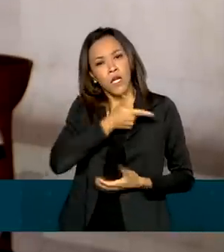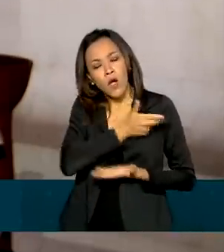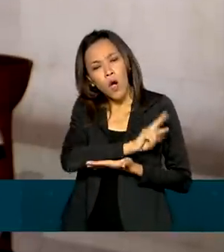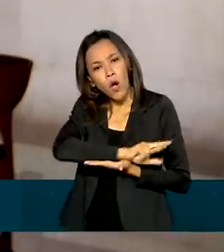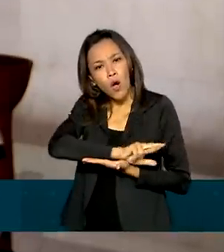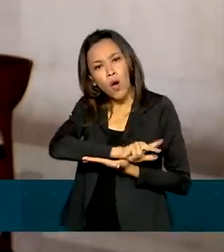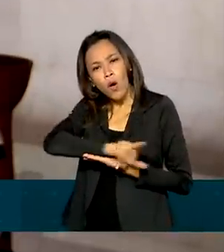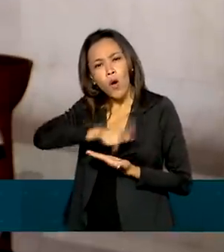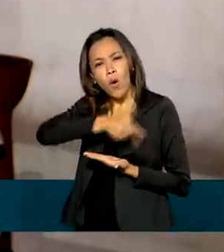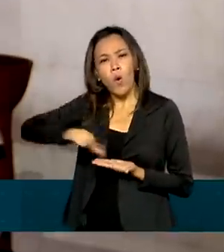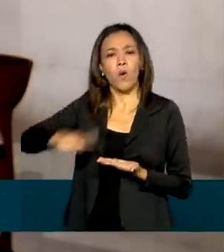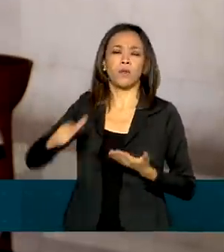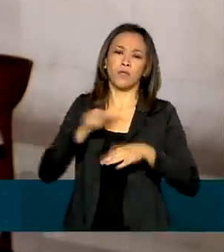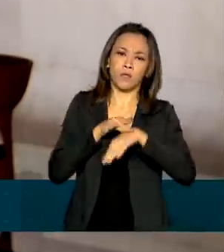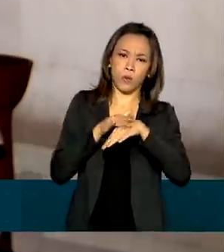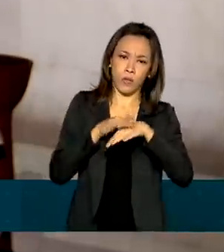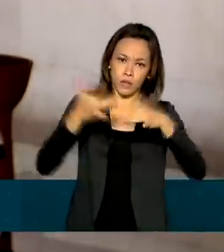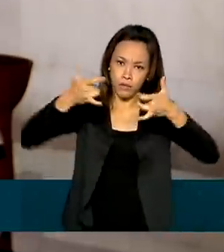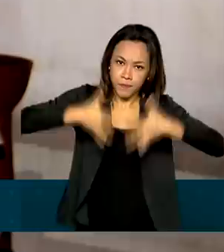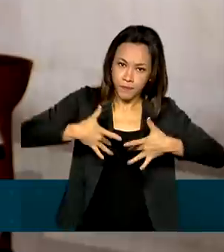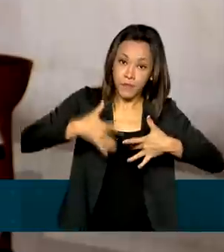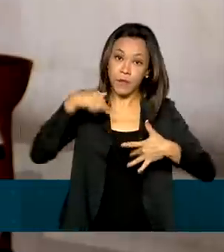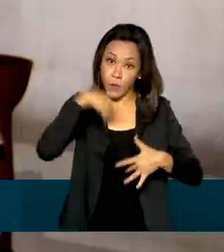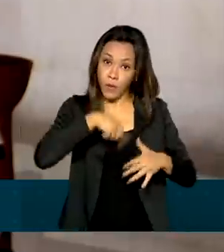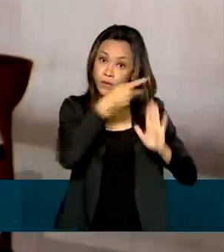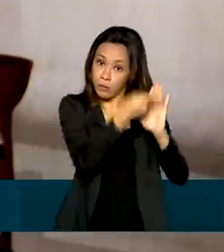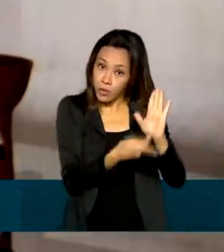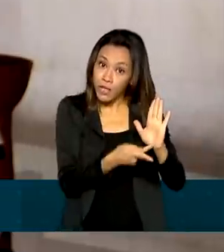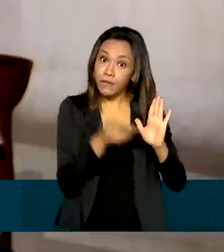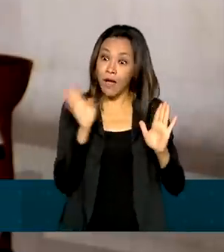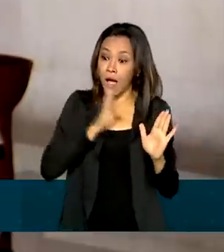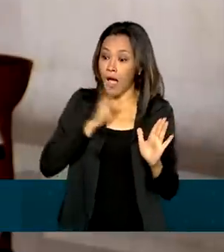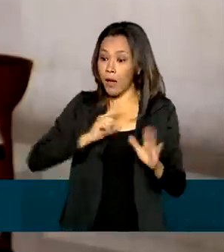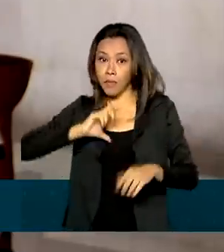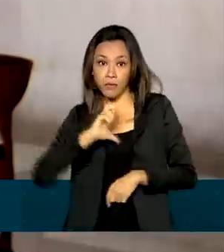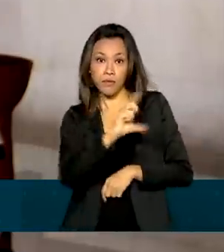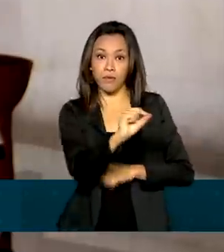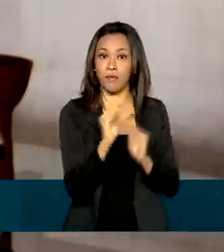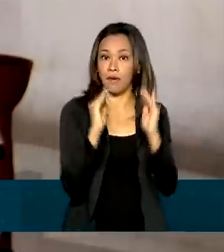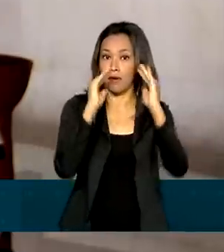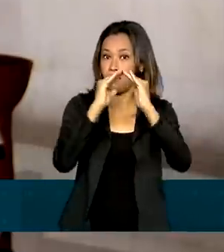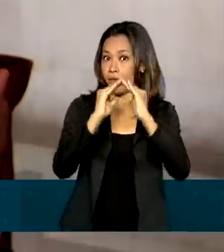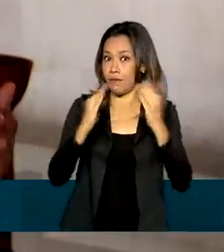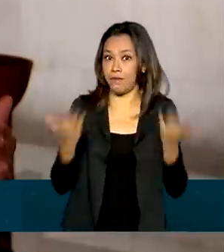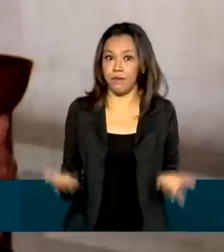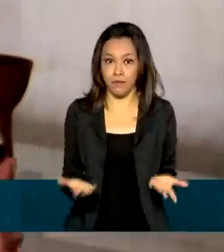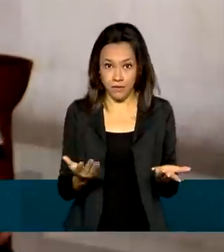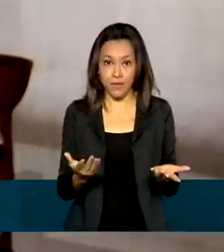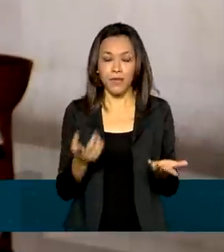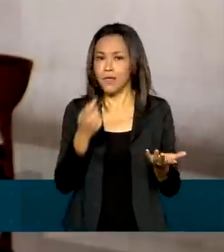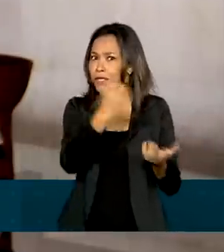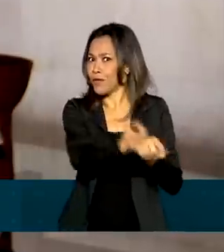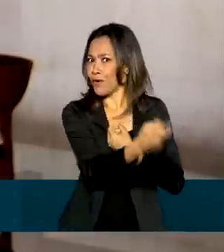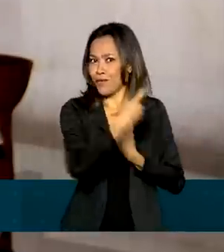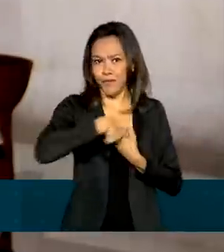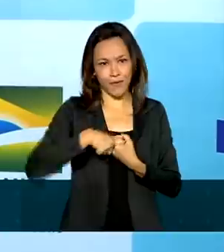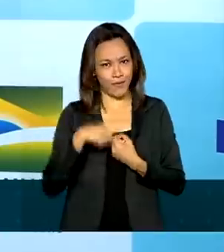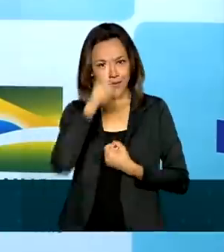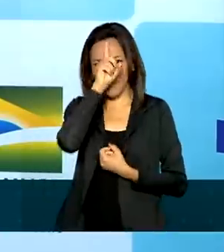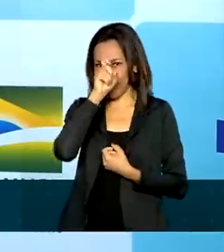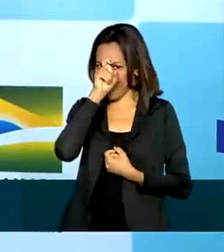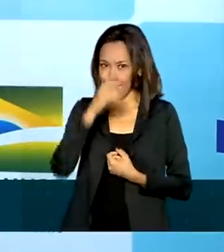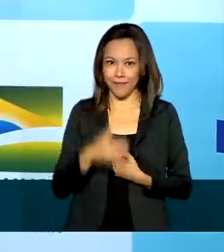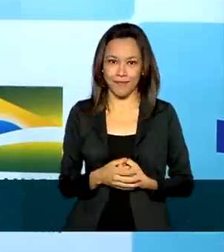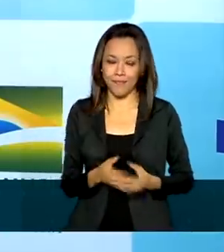doenças crônicas. Com as ações do projeto, os pacientes recebem alta mais rápido, com muito mais independência e não voltam mais para o hospital.